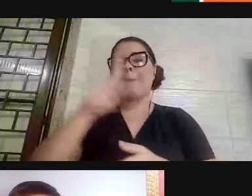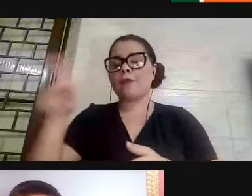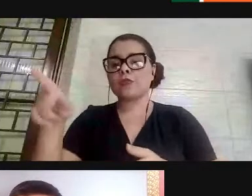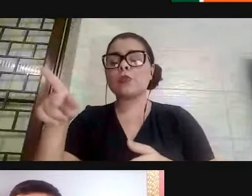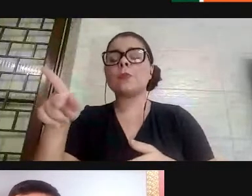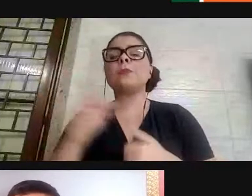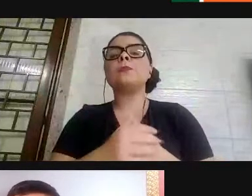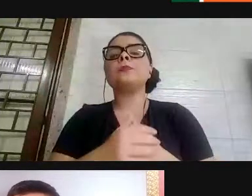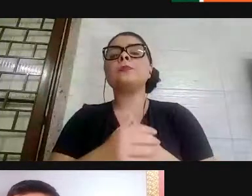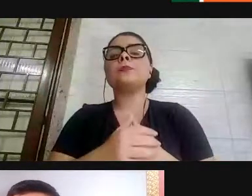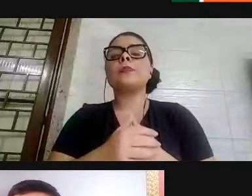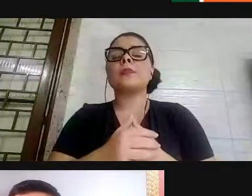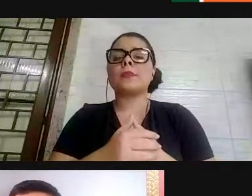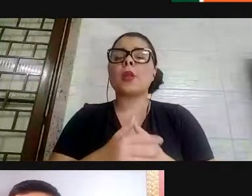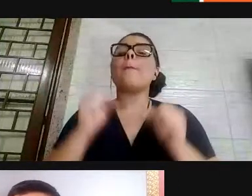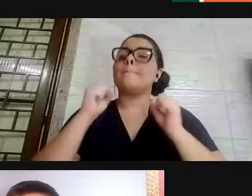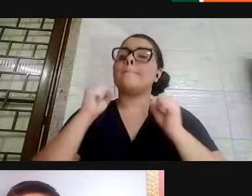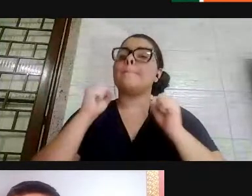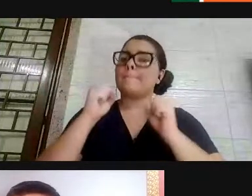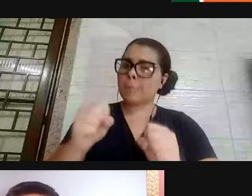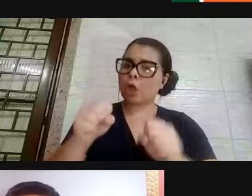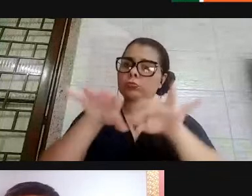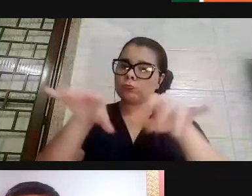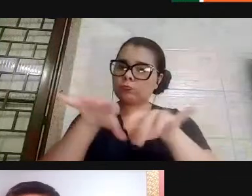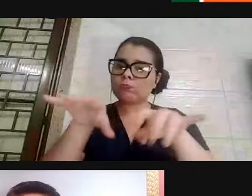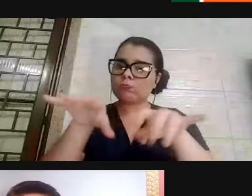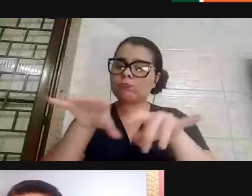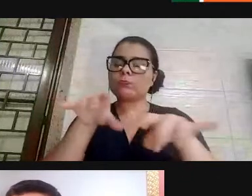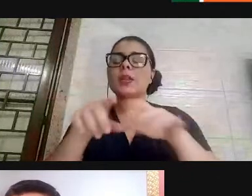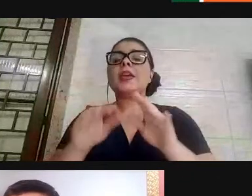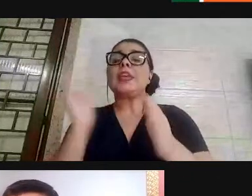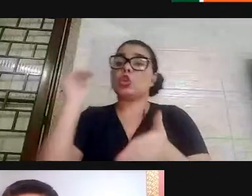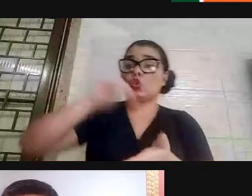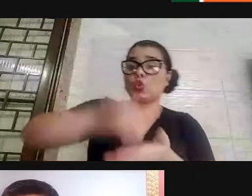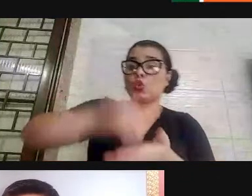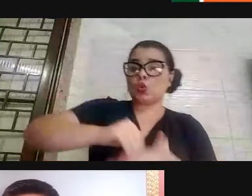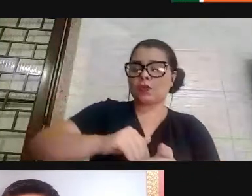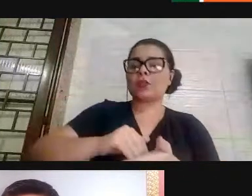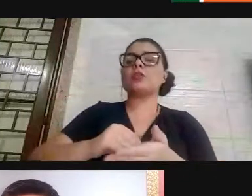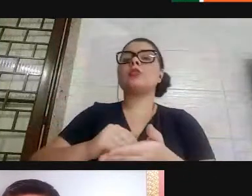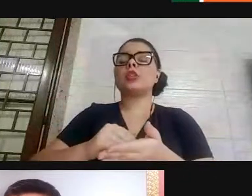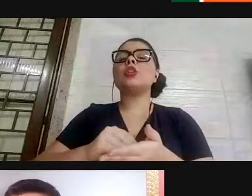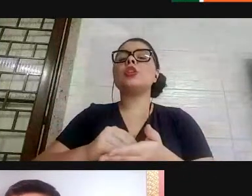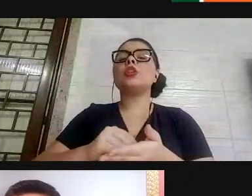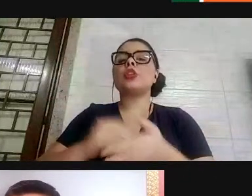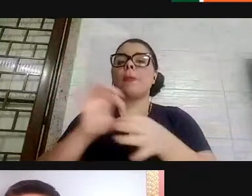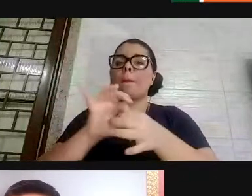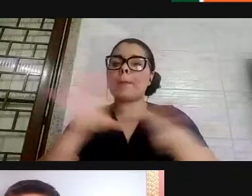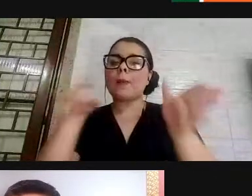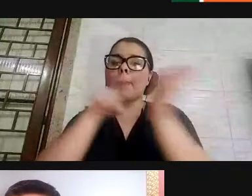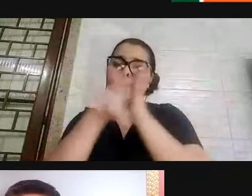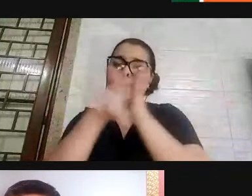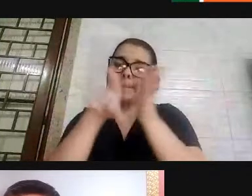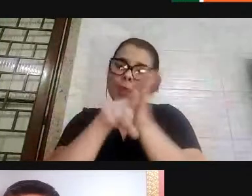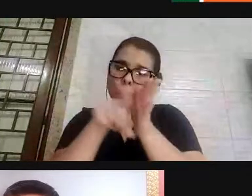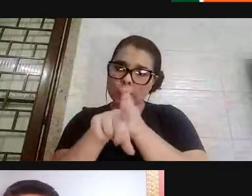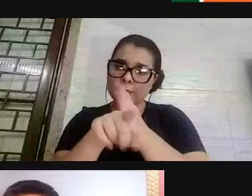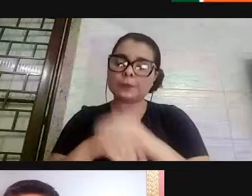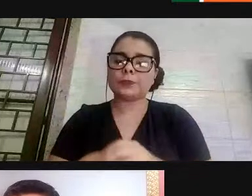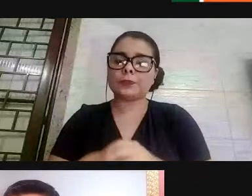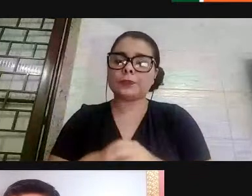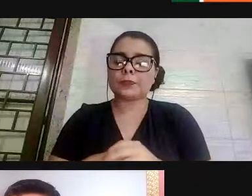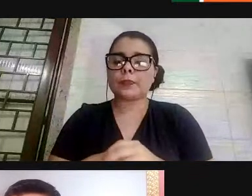professores aqui presentes, vocês podem deixar nos comentários aí, que no finalzinho nós vamos abrir uns cinco minutinhos para